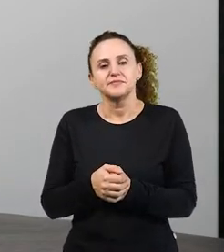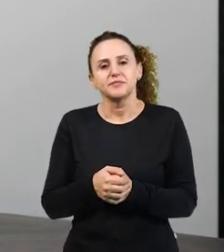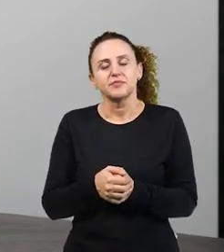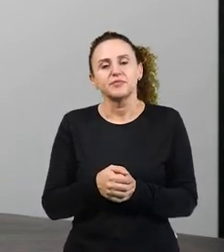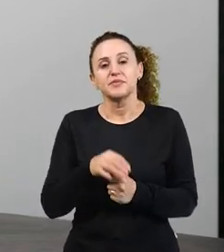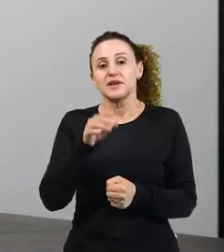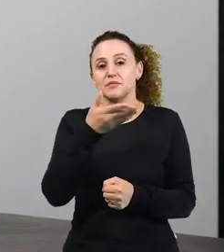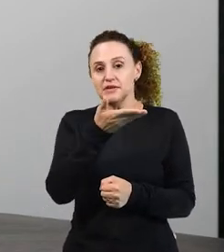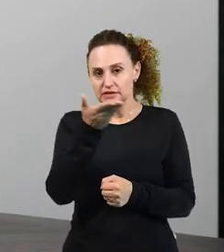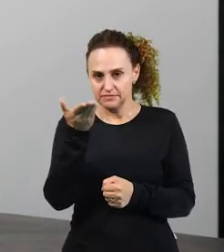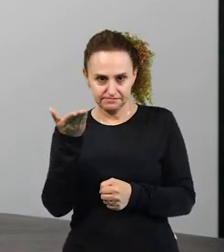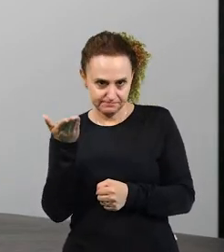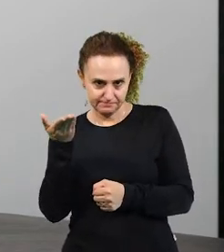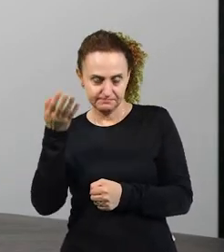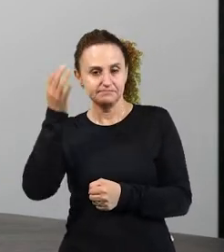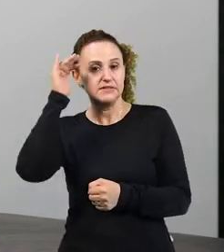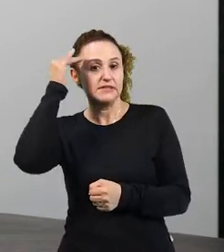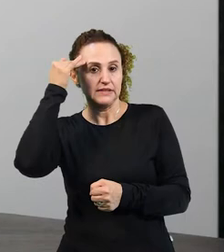para vocês entenderem,